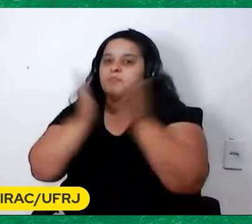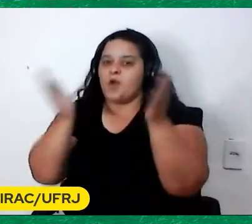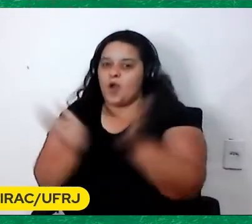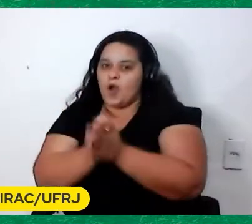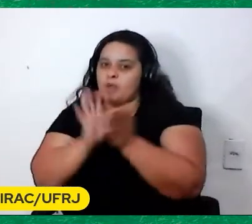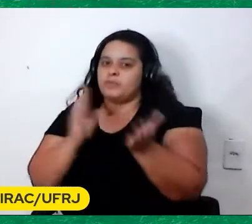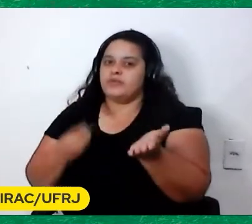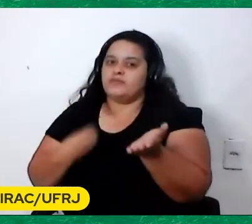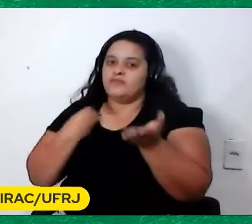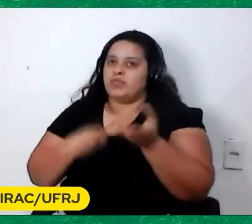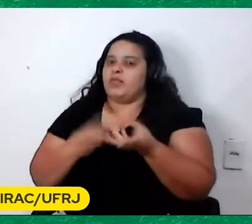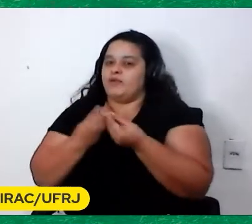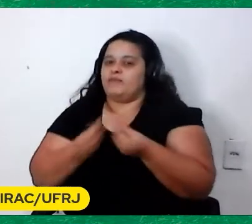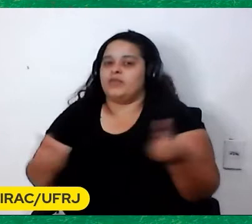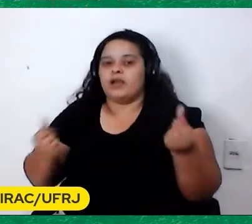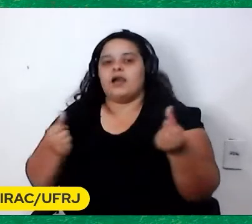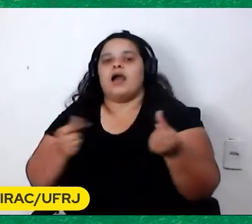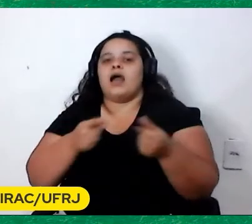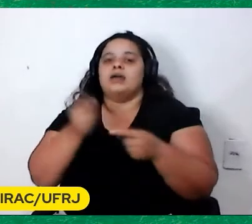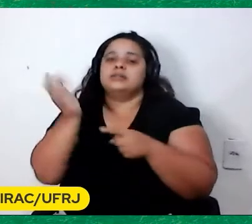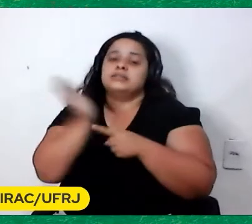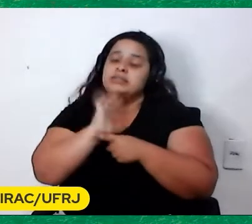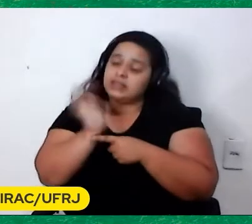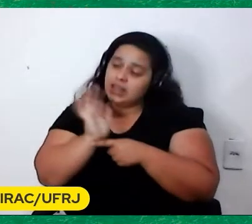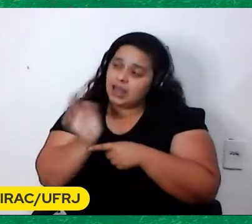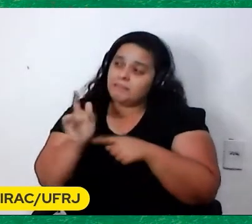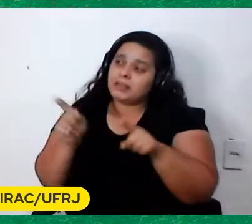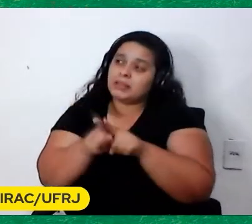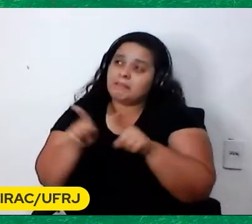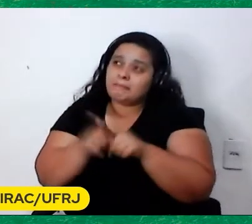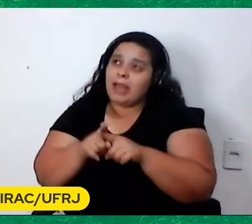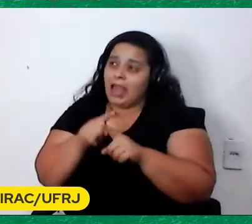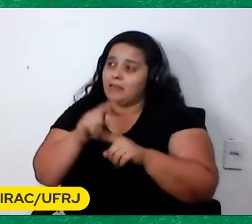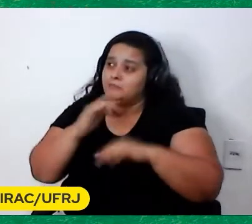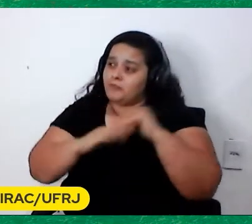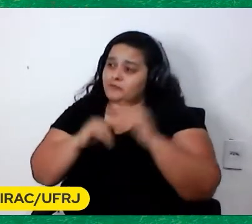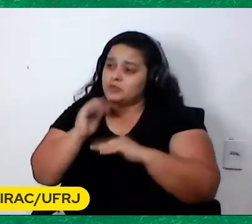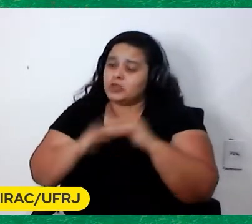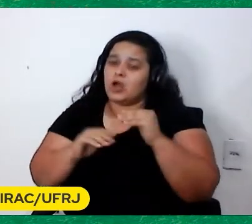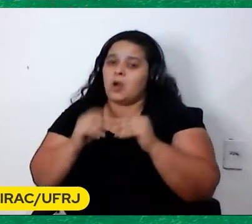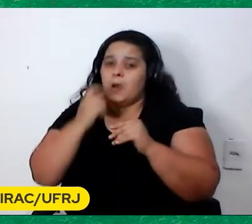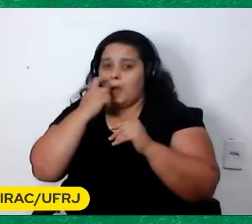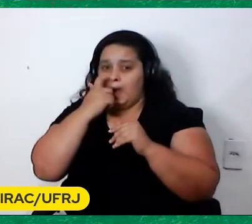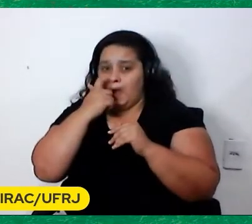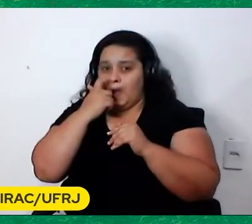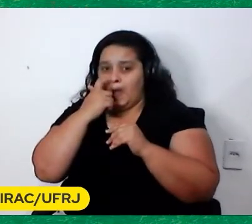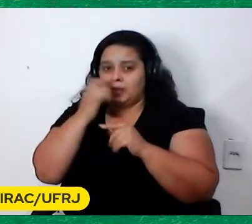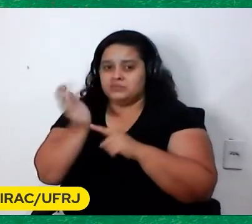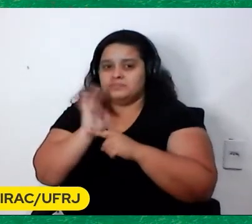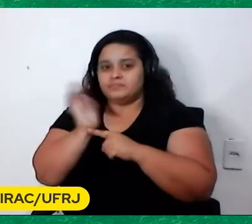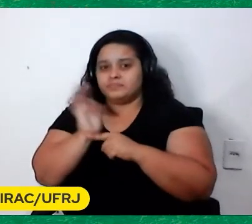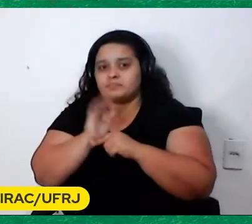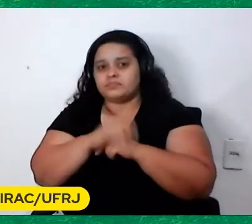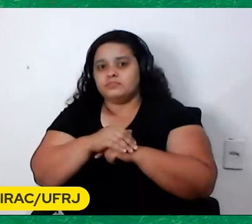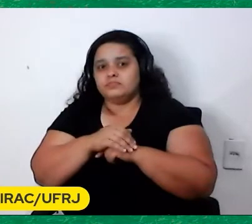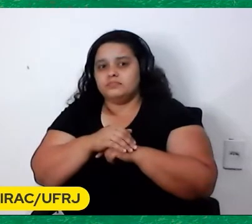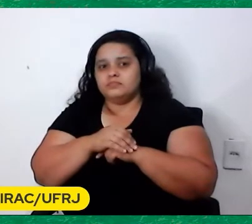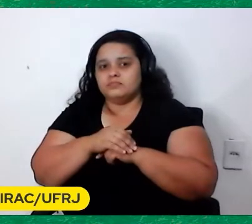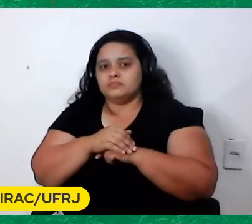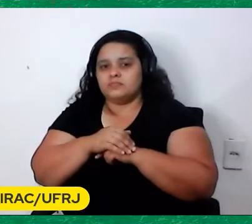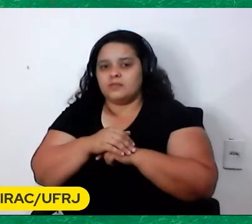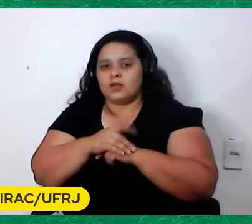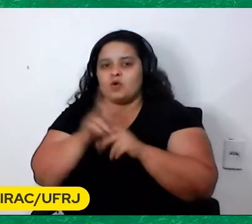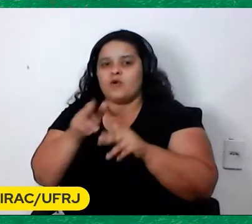Como cineasta Na verdade Também não foi Era um cineasta Mais da Como você diz